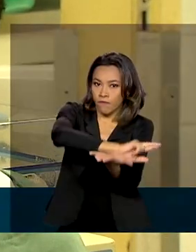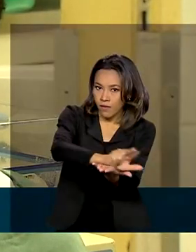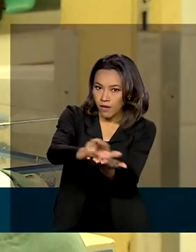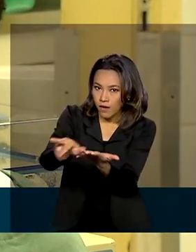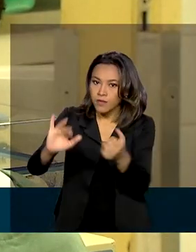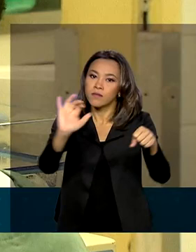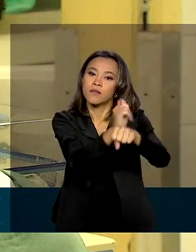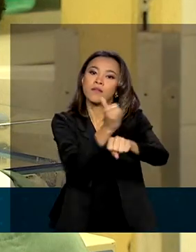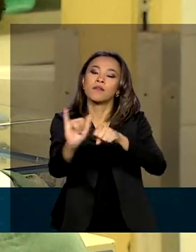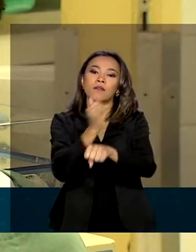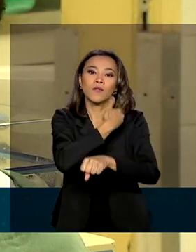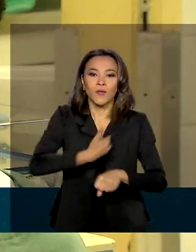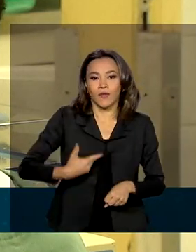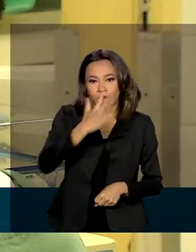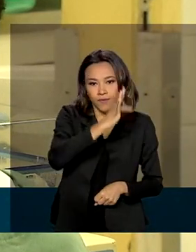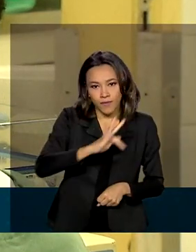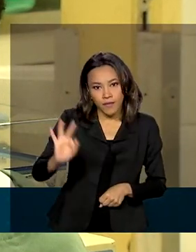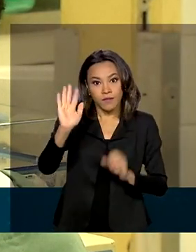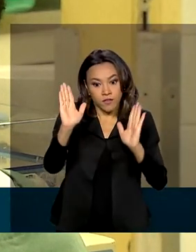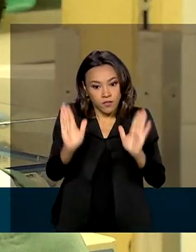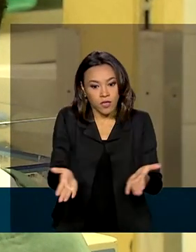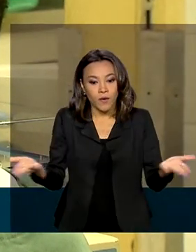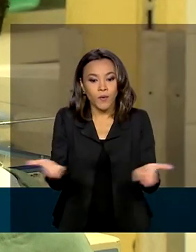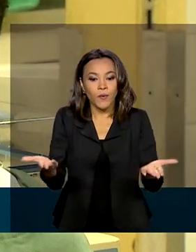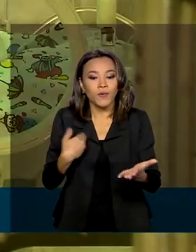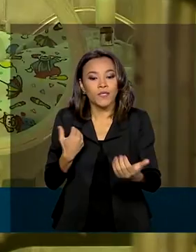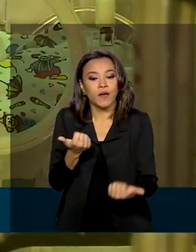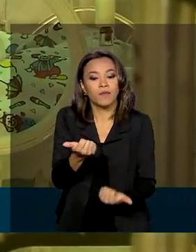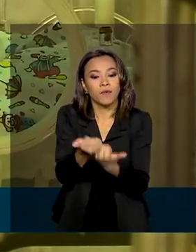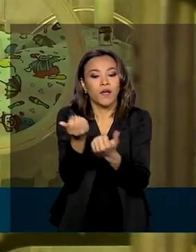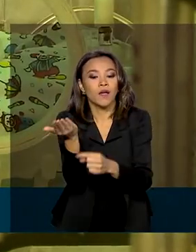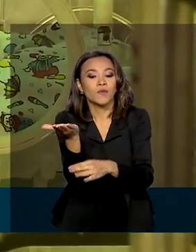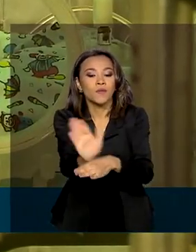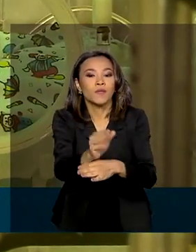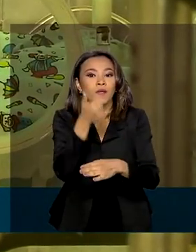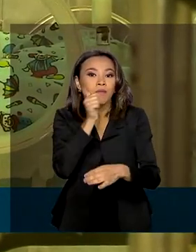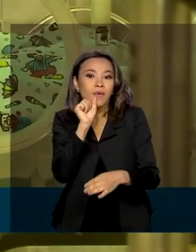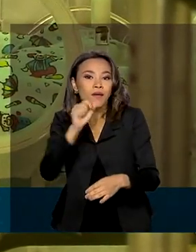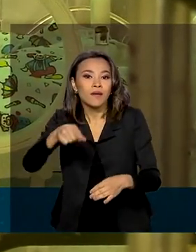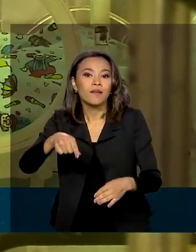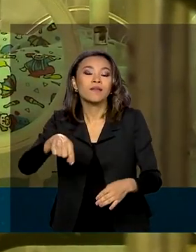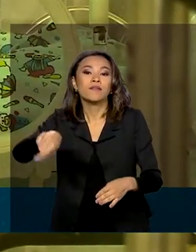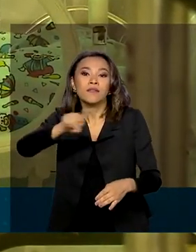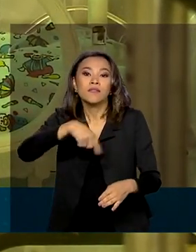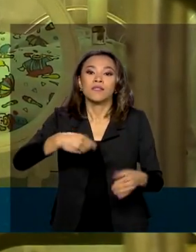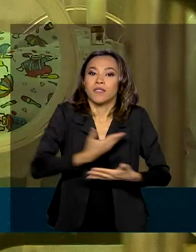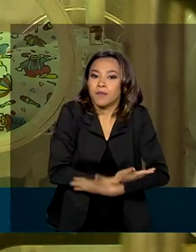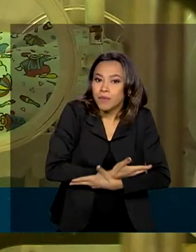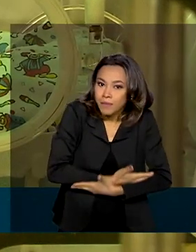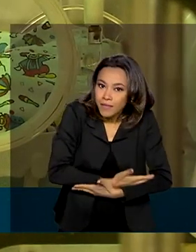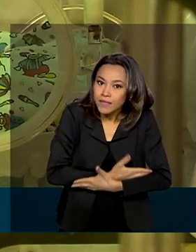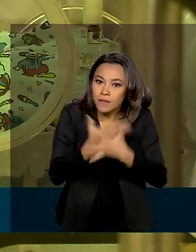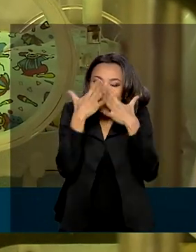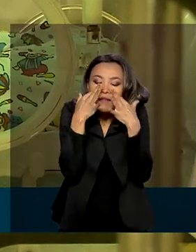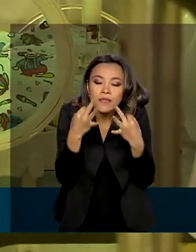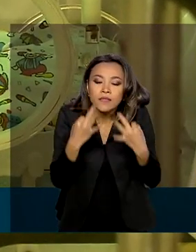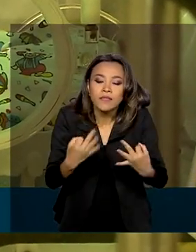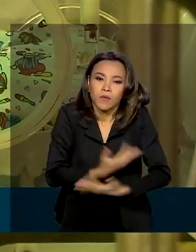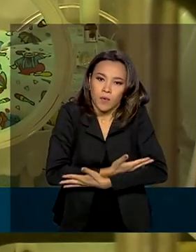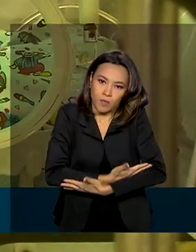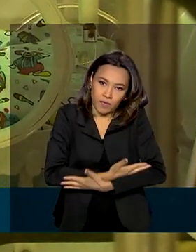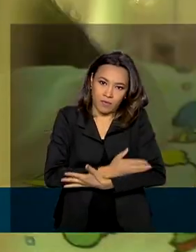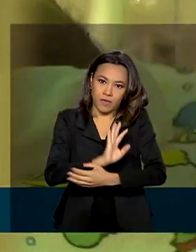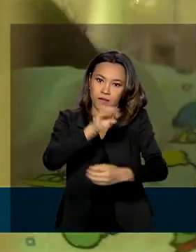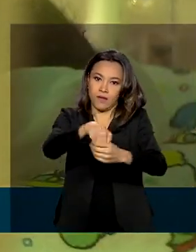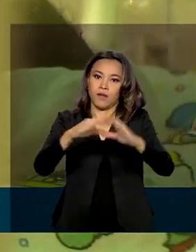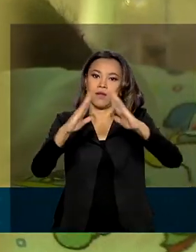ações do governo federal já beneficiam hoje mães e bebês com uma estratégia Qualinel, que reforça a atenção ao recém-nascido nas